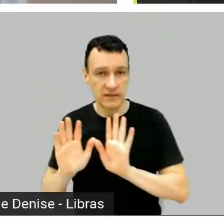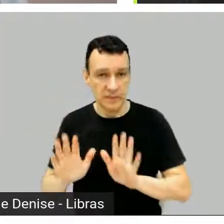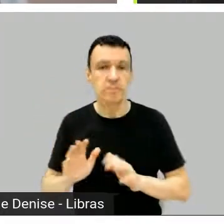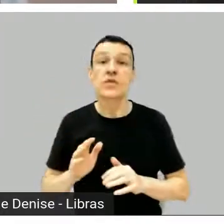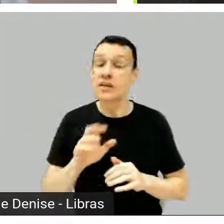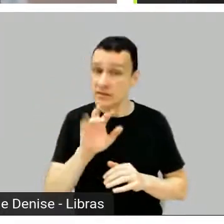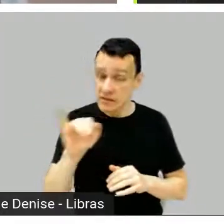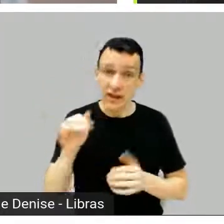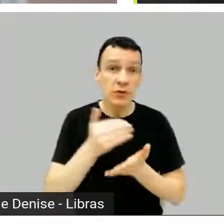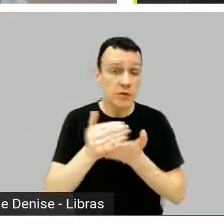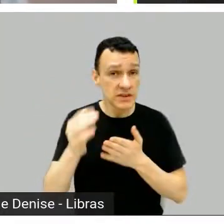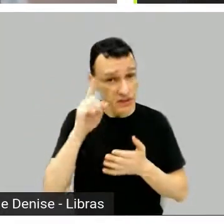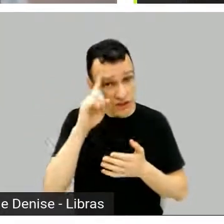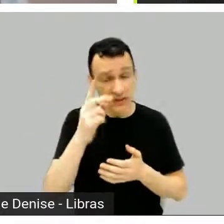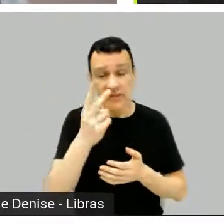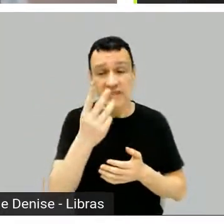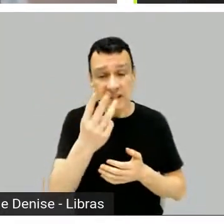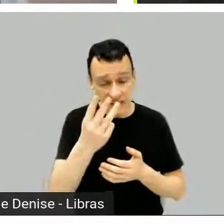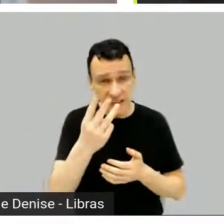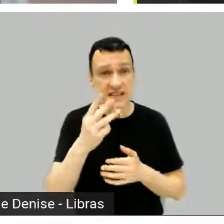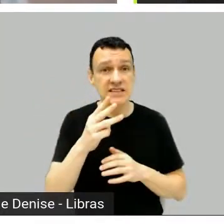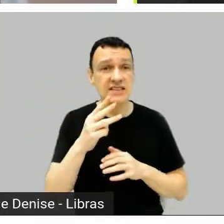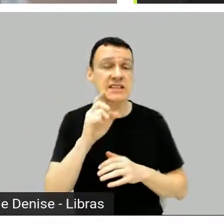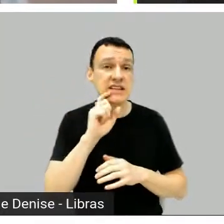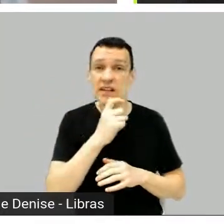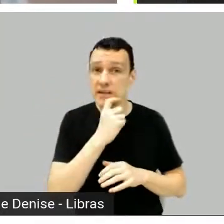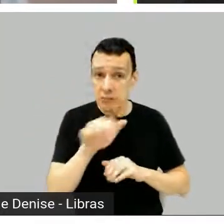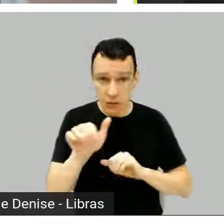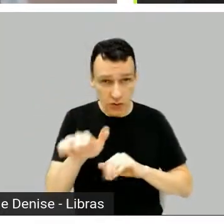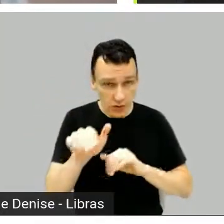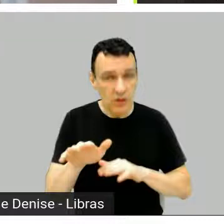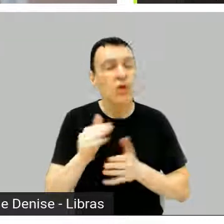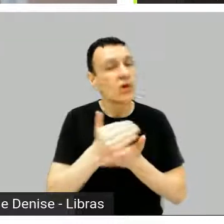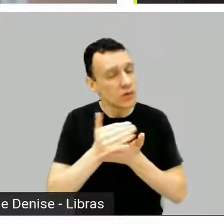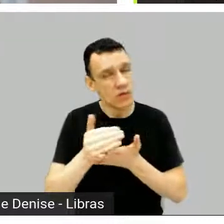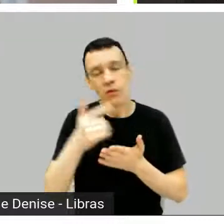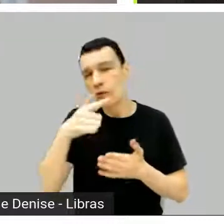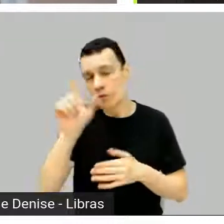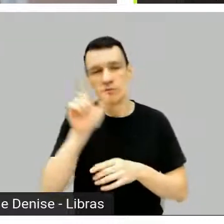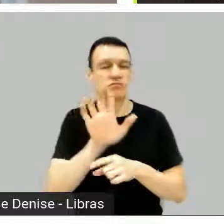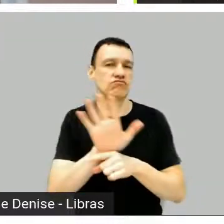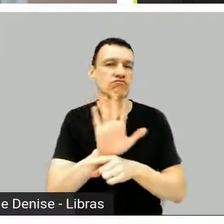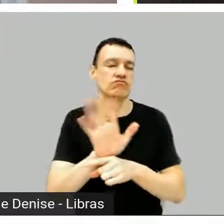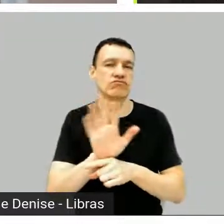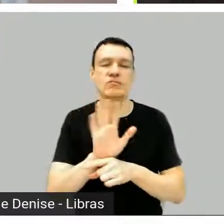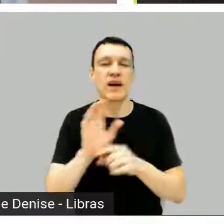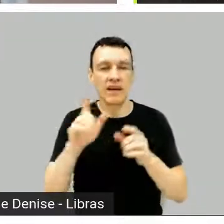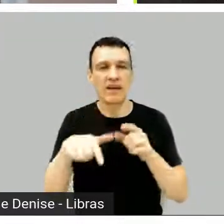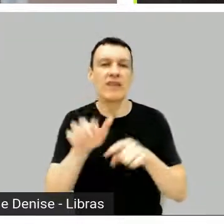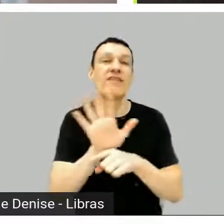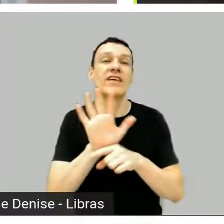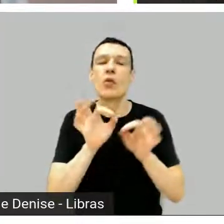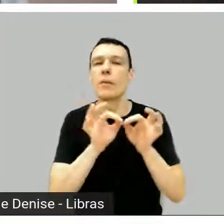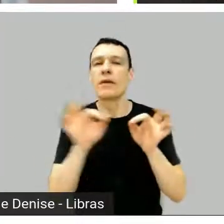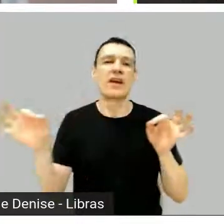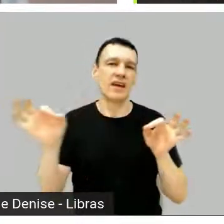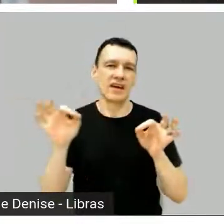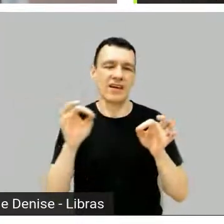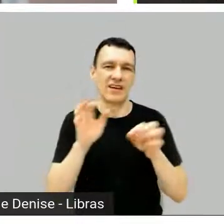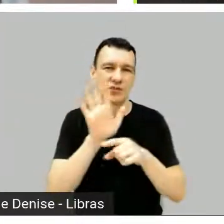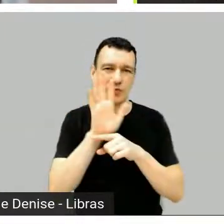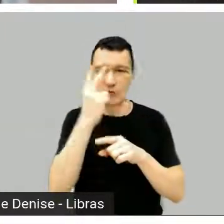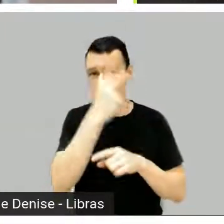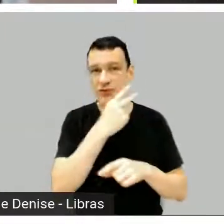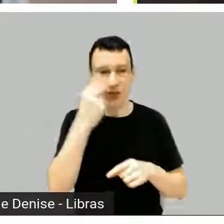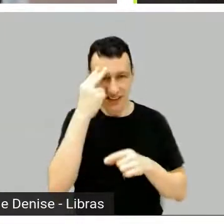longa, que é um spin-off total, não tem nada a ver com a história da... Quer dizer, é a mesma personagem e outros personagens são os mesmos também,